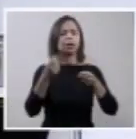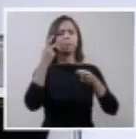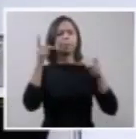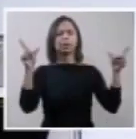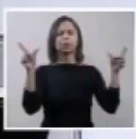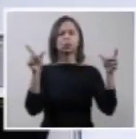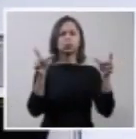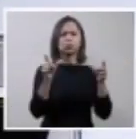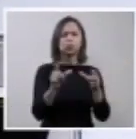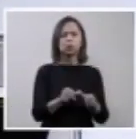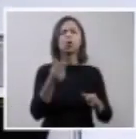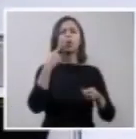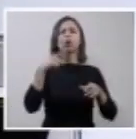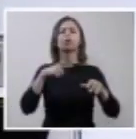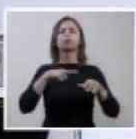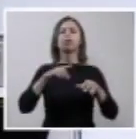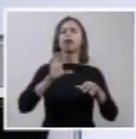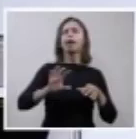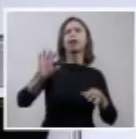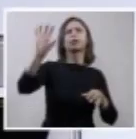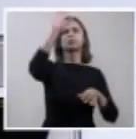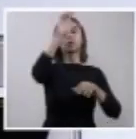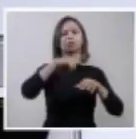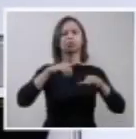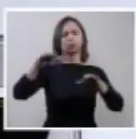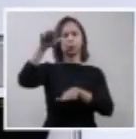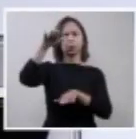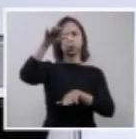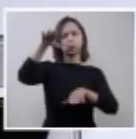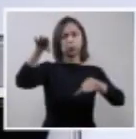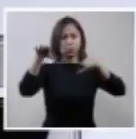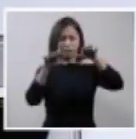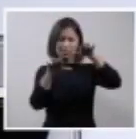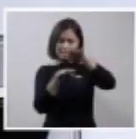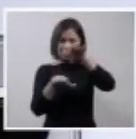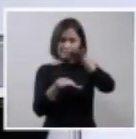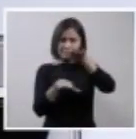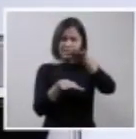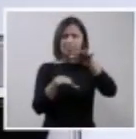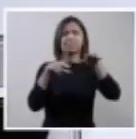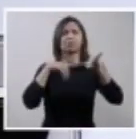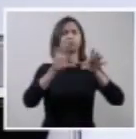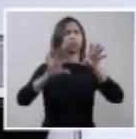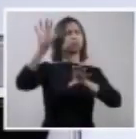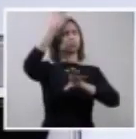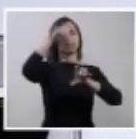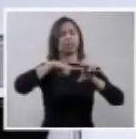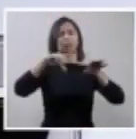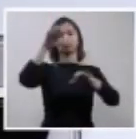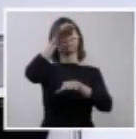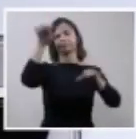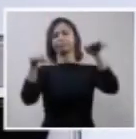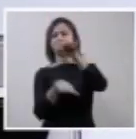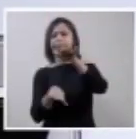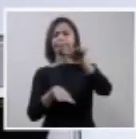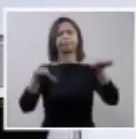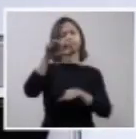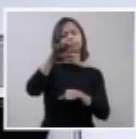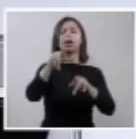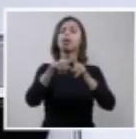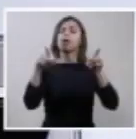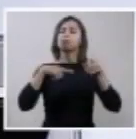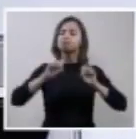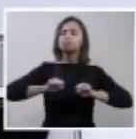desigualdades regionais, isso é o que move o sistema público, eu diria que, na verdade, o vetor, o vetor que dá